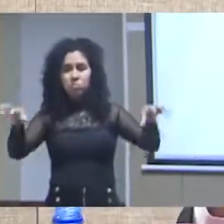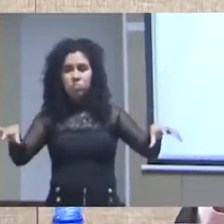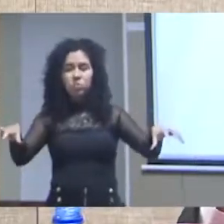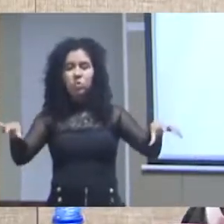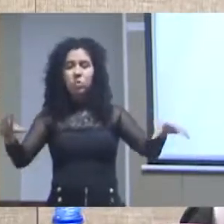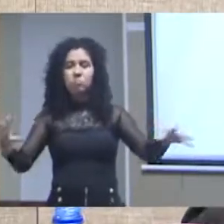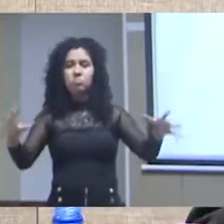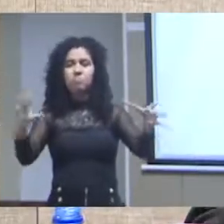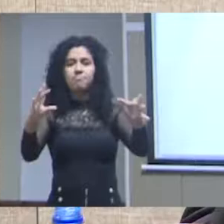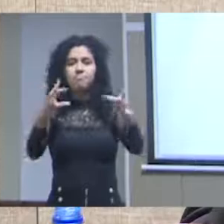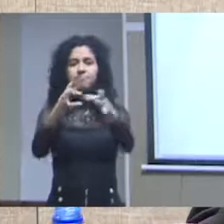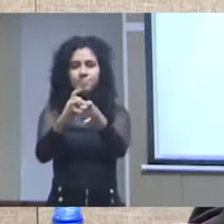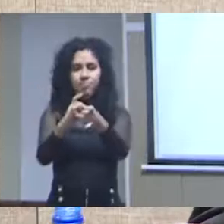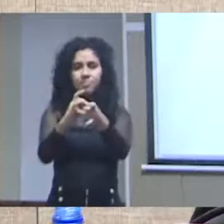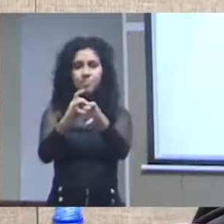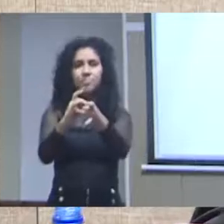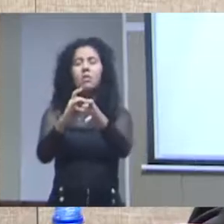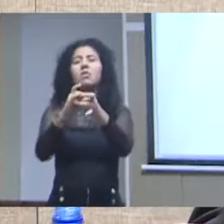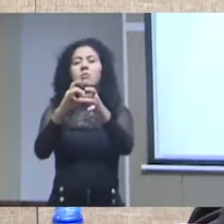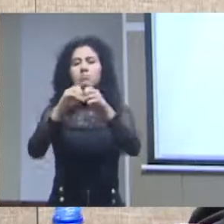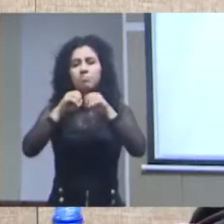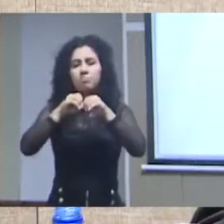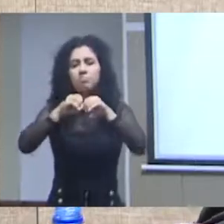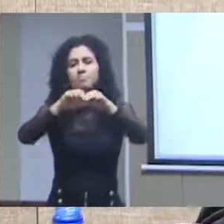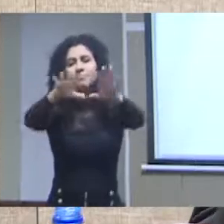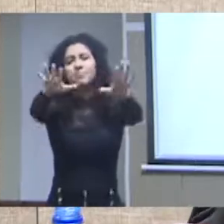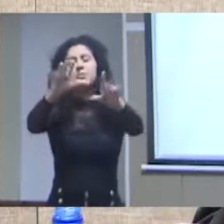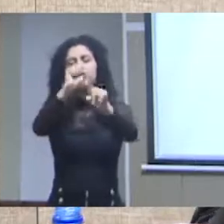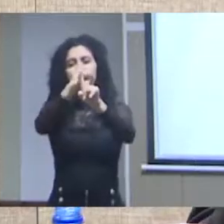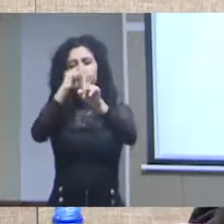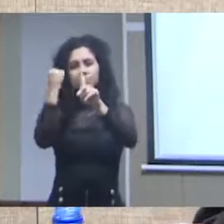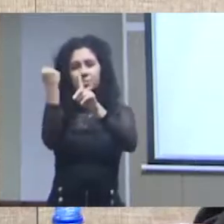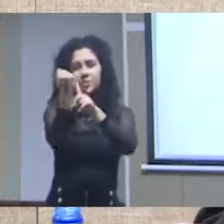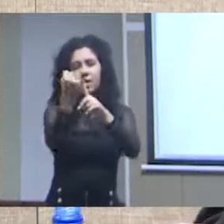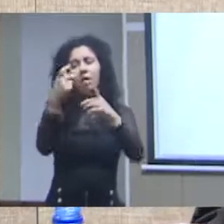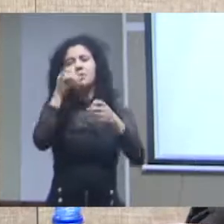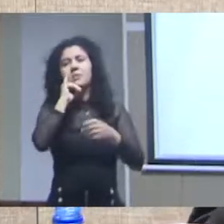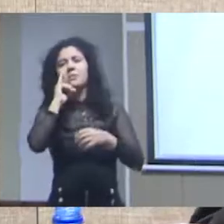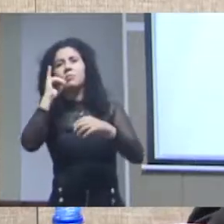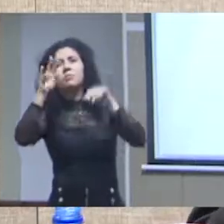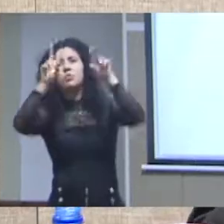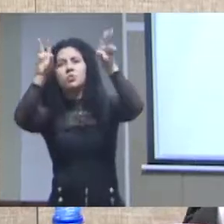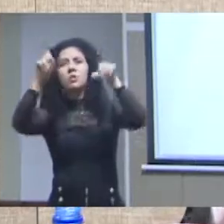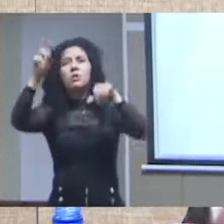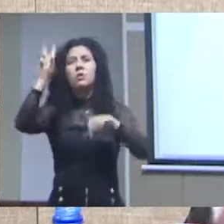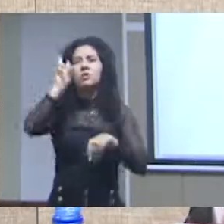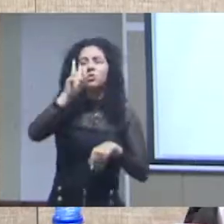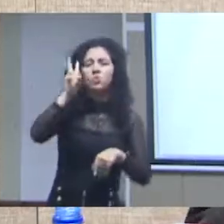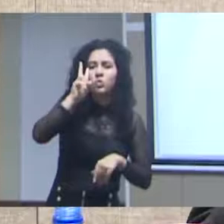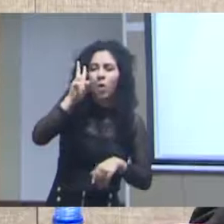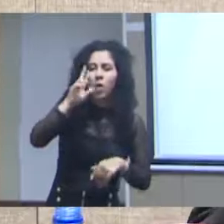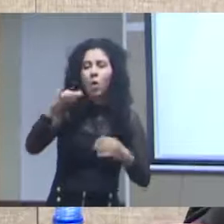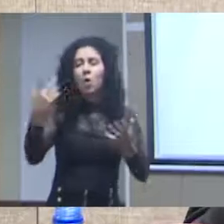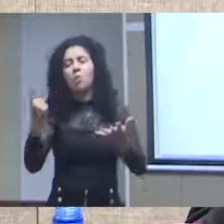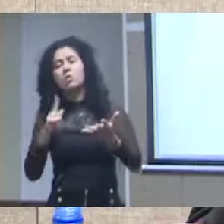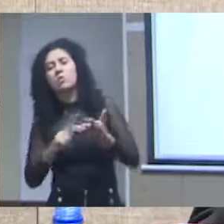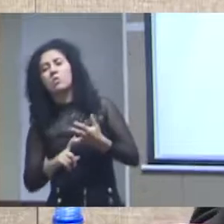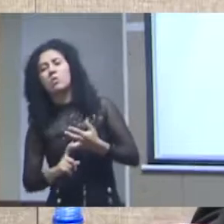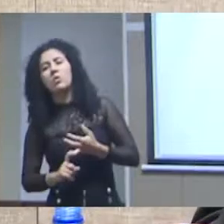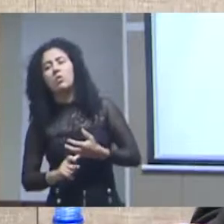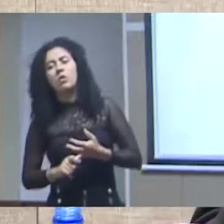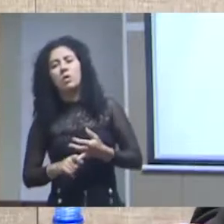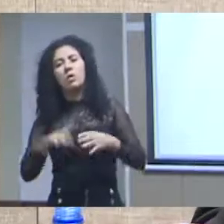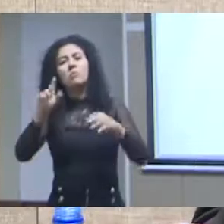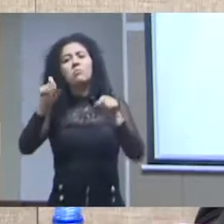ou agregados de um ano já atrasados em um ano ou em uma década esses